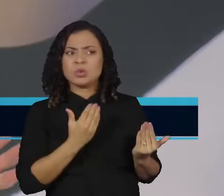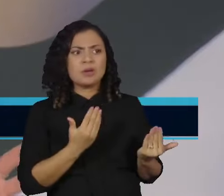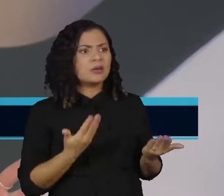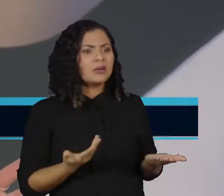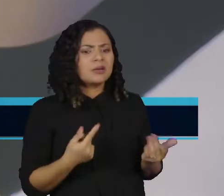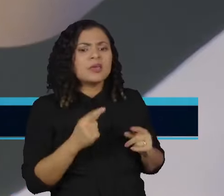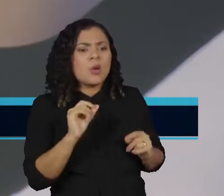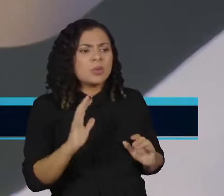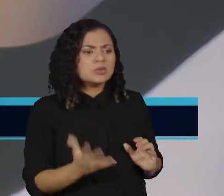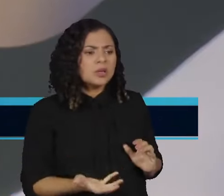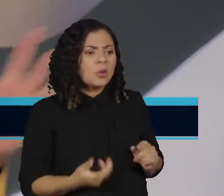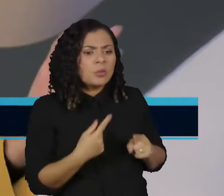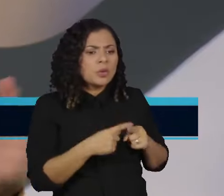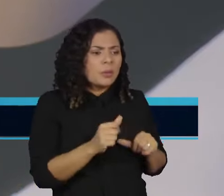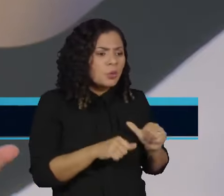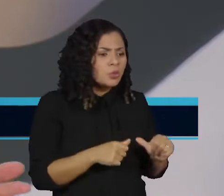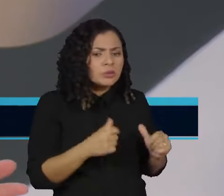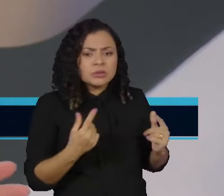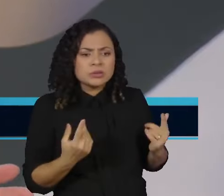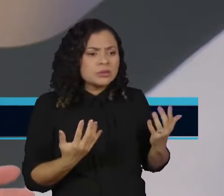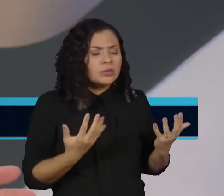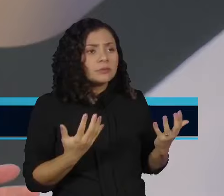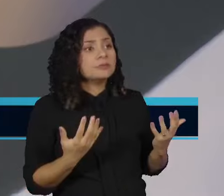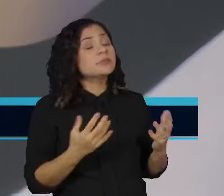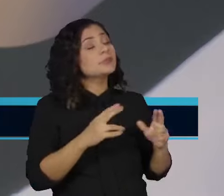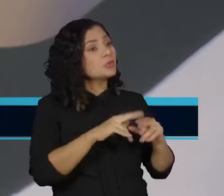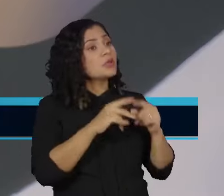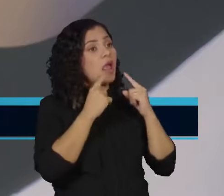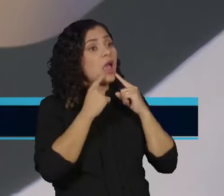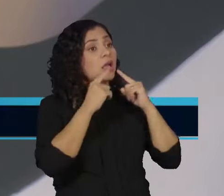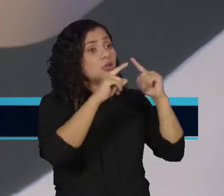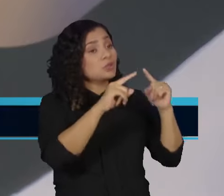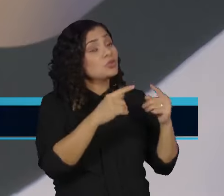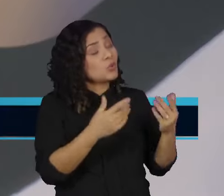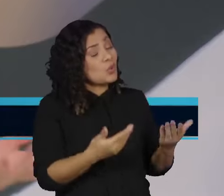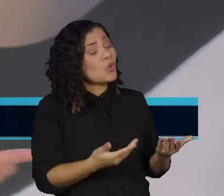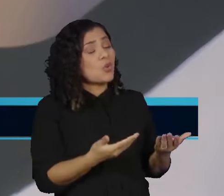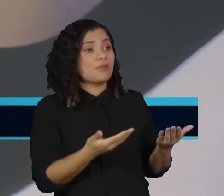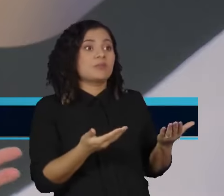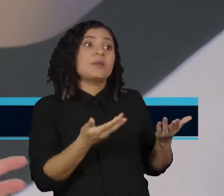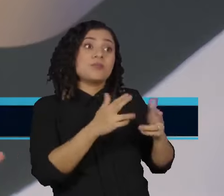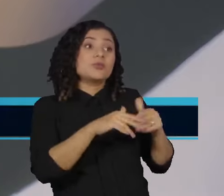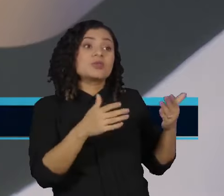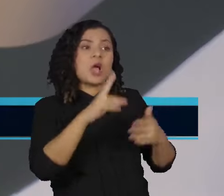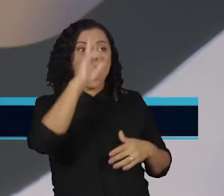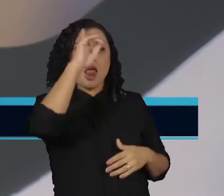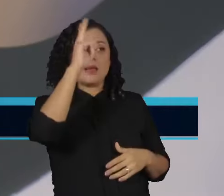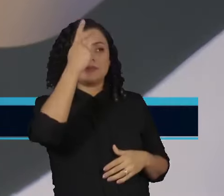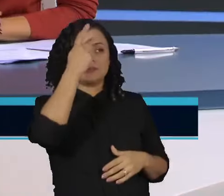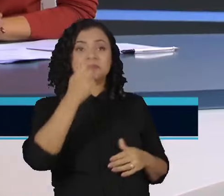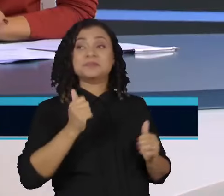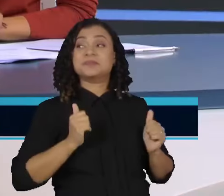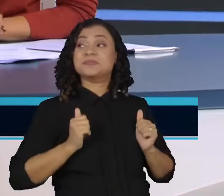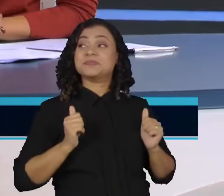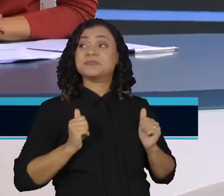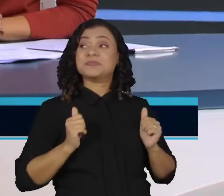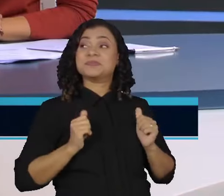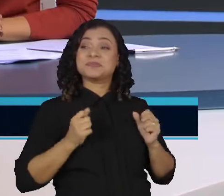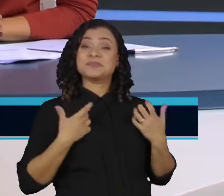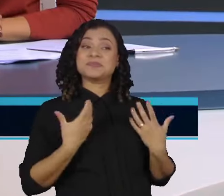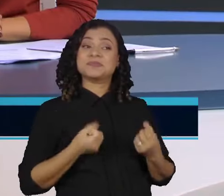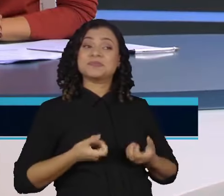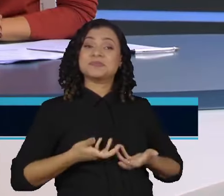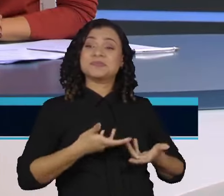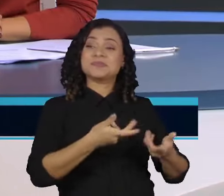vai, o que fica, o que muda. E ela criticou isso fortemente e agora, enfim, mudou o cenário, ela está envolvida diretamente.